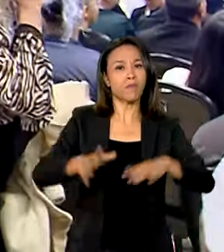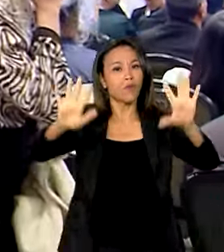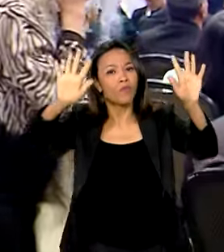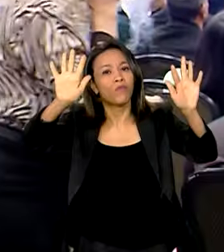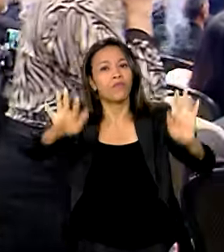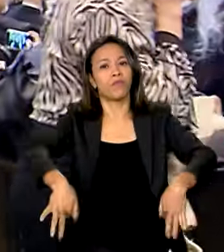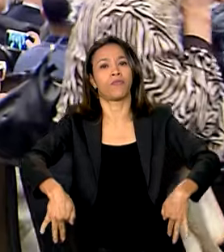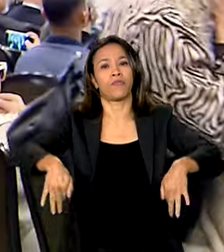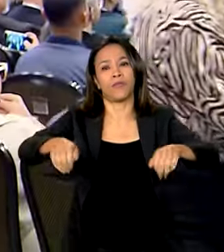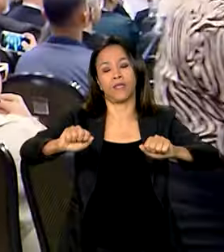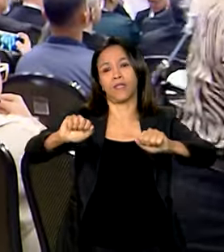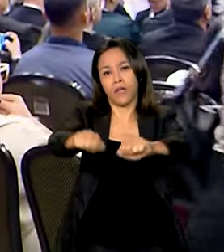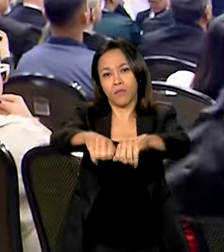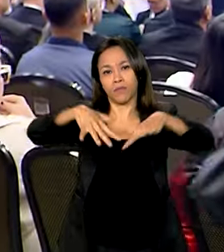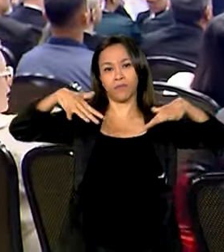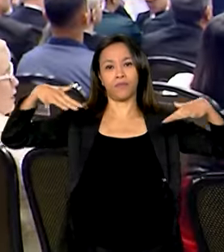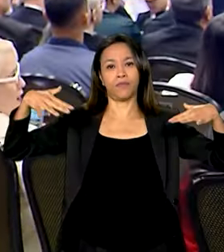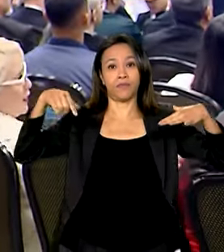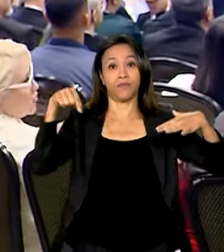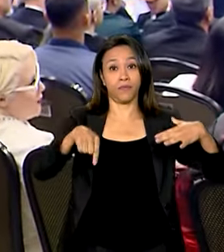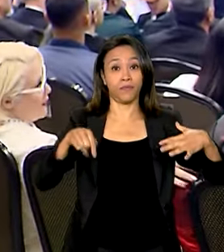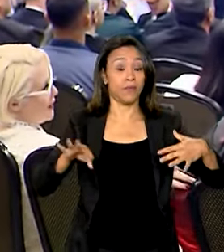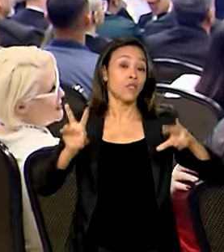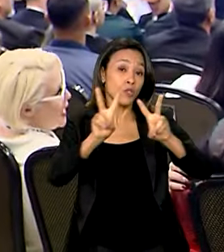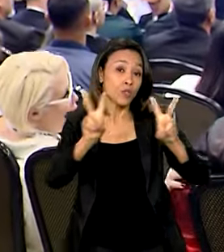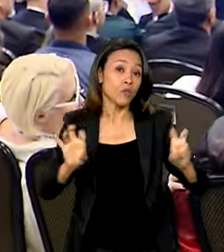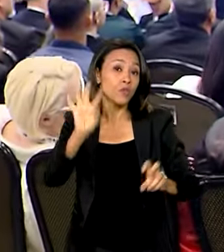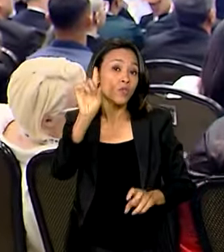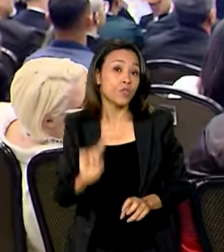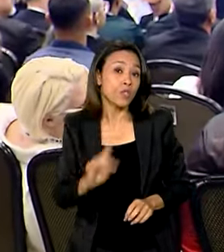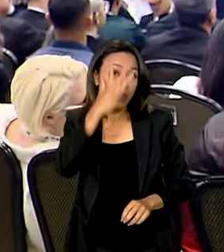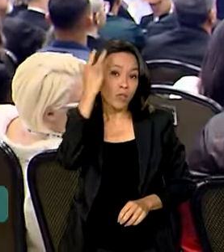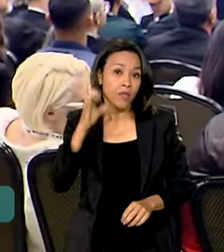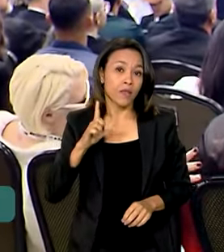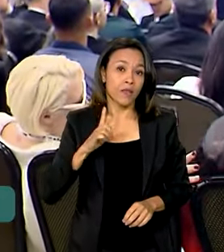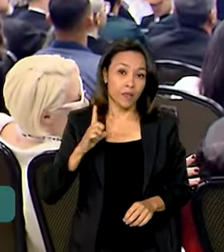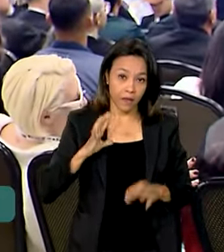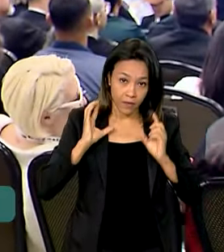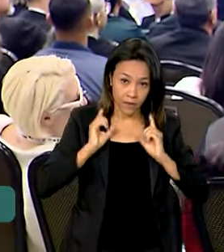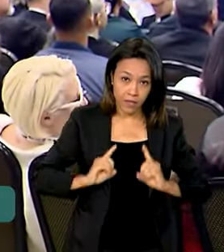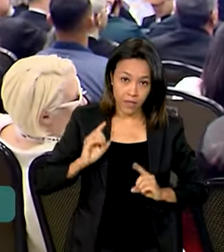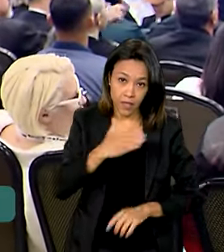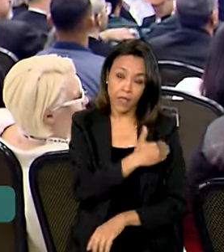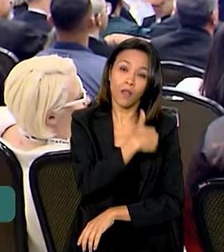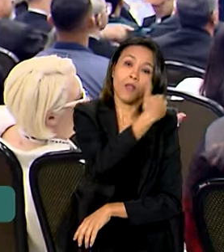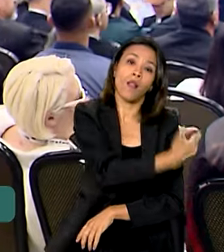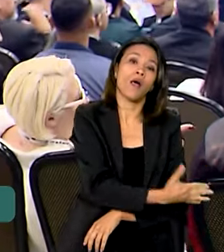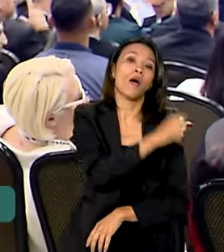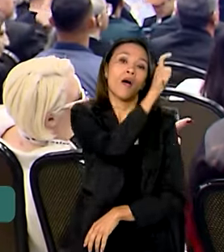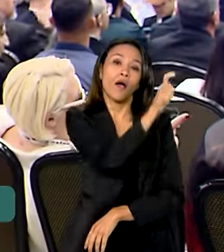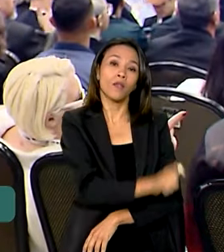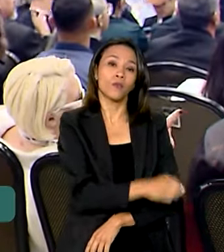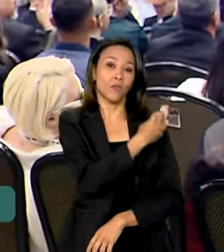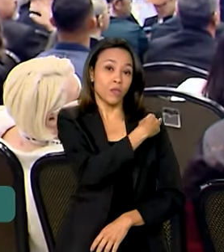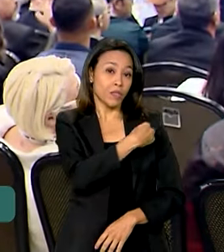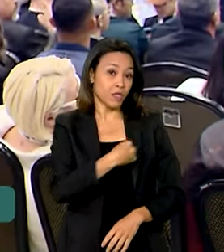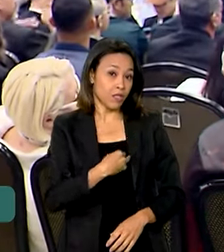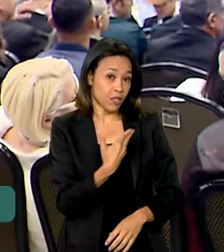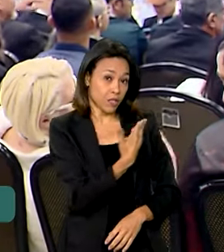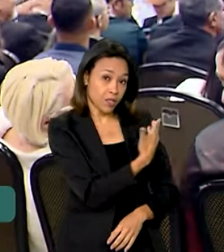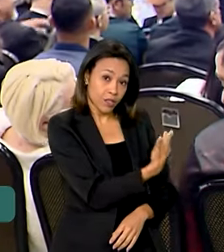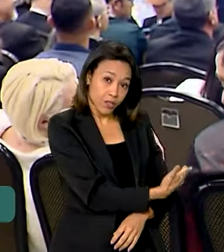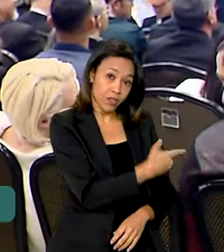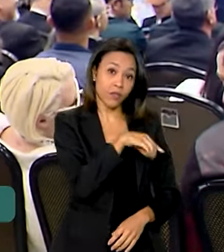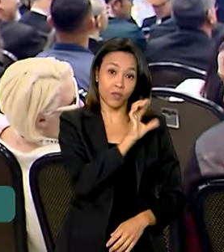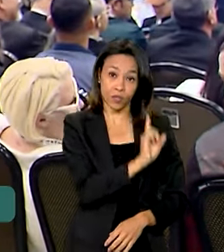Conferência Nacional dos Direitos da Pessoa com Deficiência, ao lado do ministro dos Direitos Humanos e da Cidadania, Silvio de